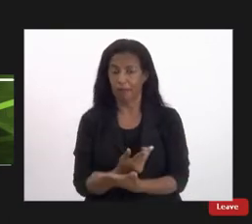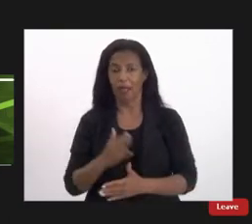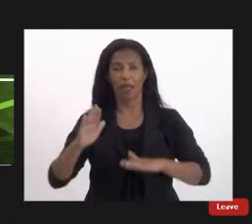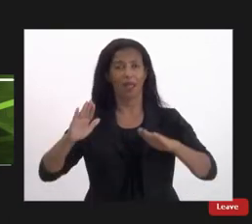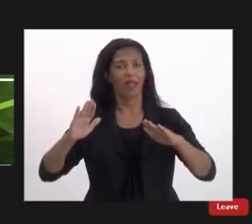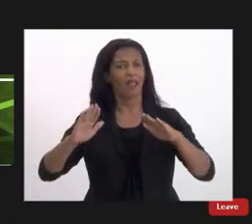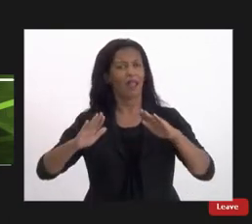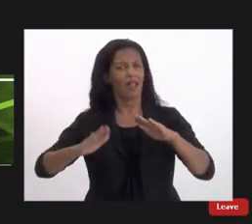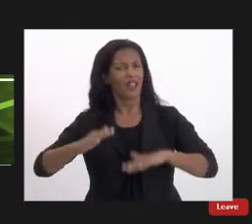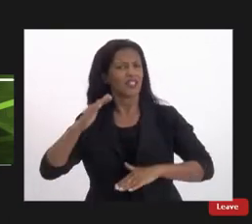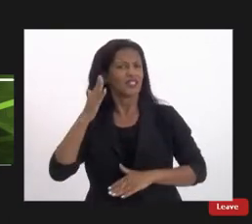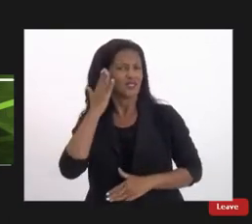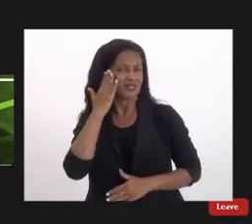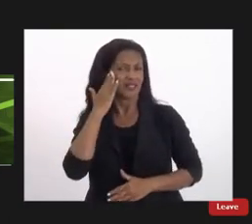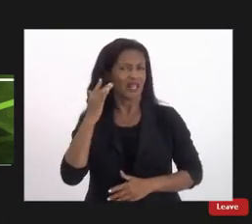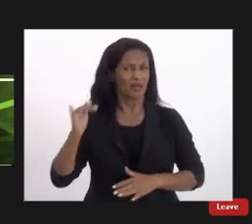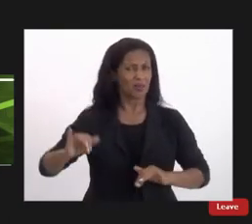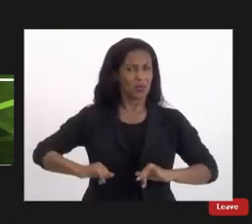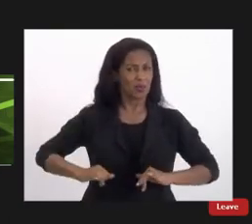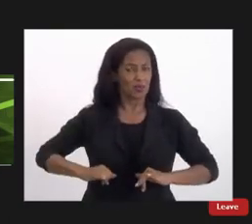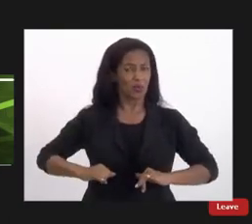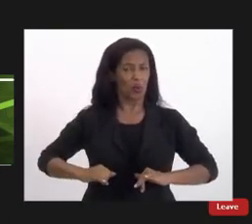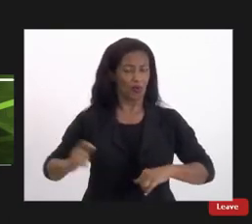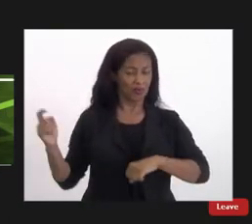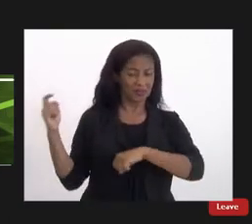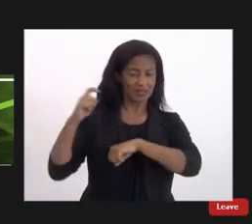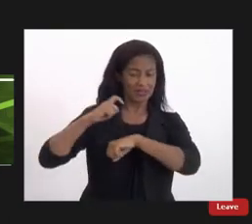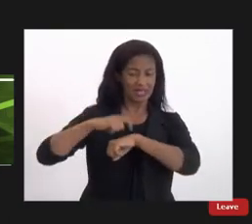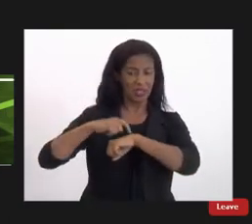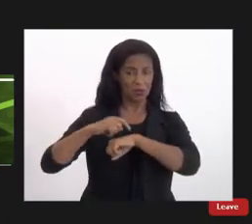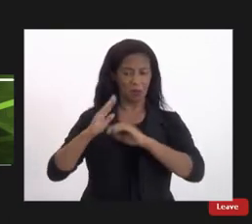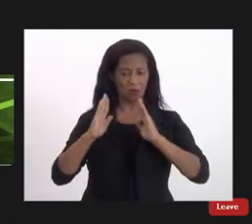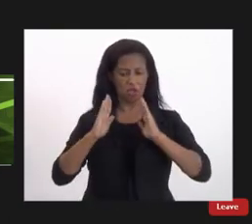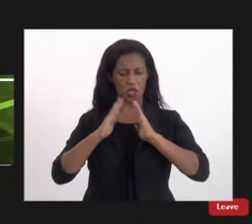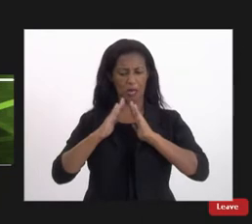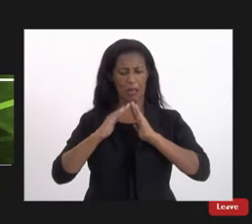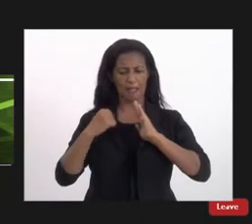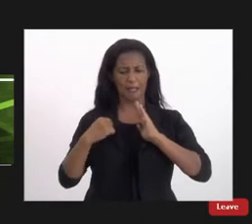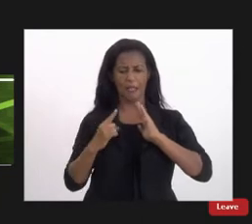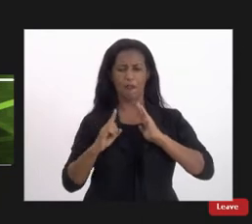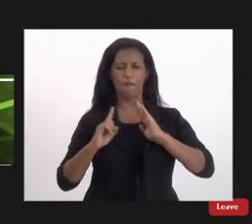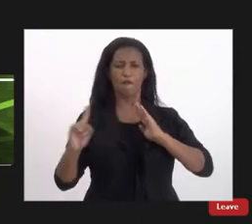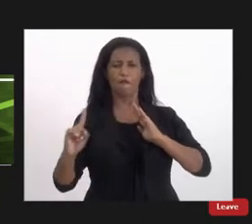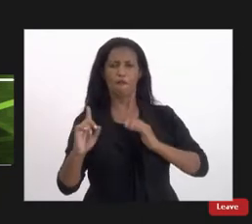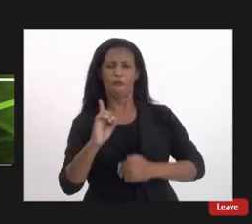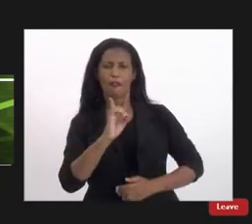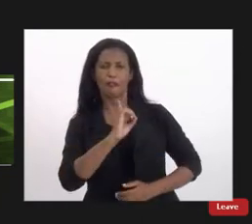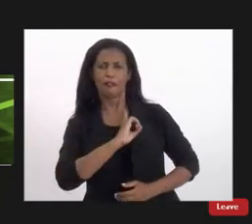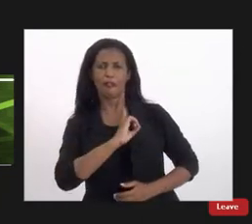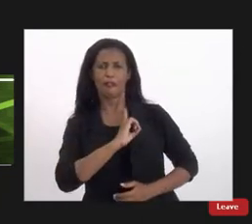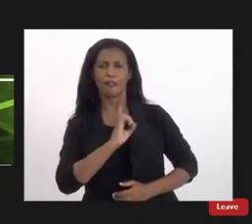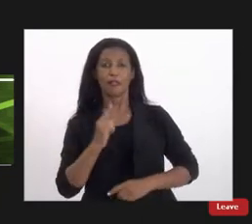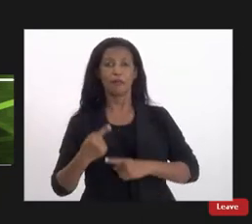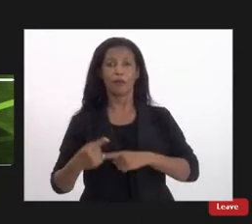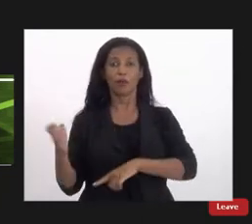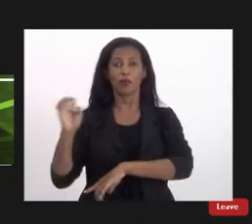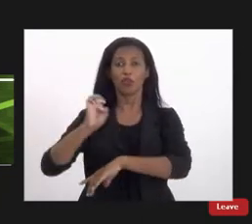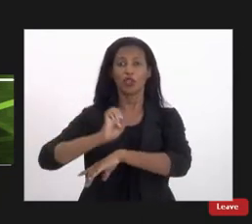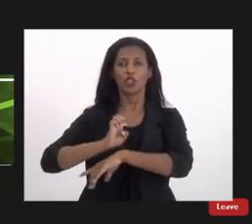sofre a violência desde o momento que a gente sai de casa sabe quando o Estado não nos garante